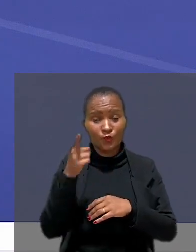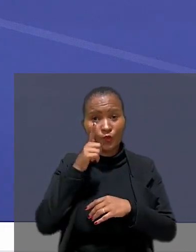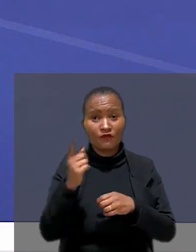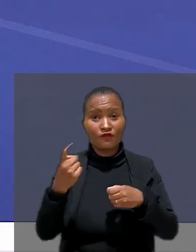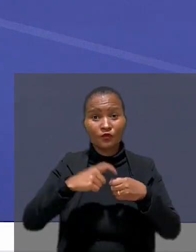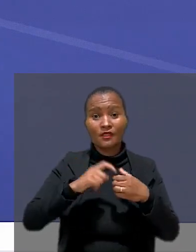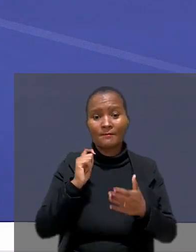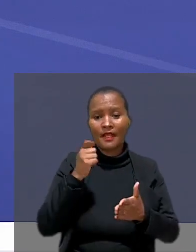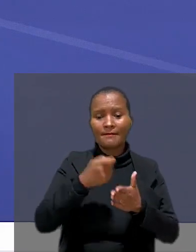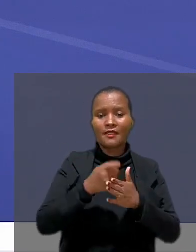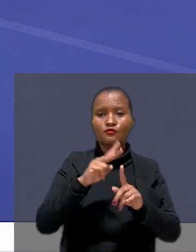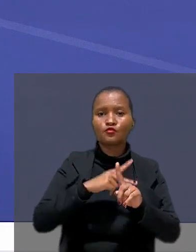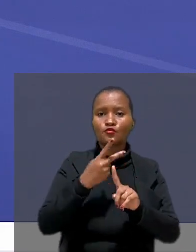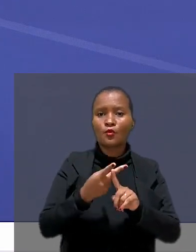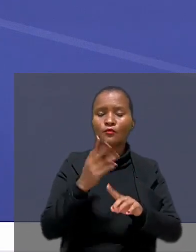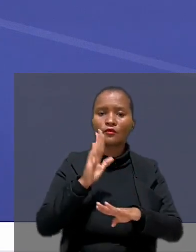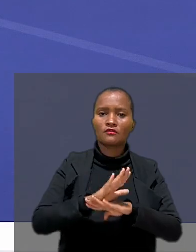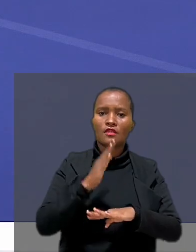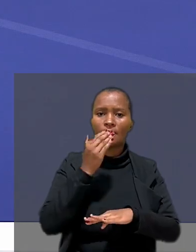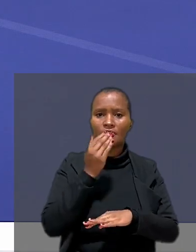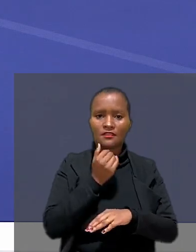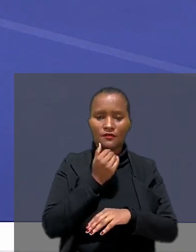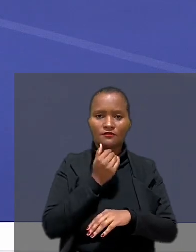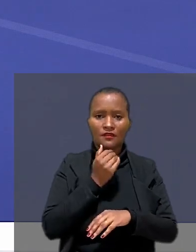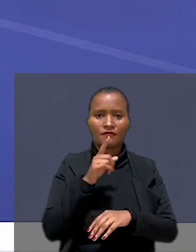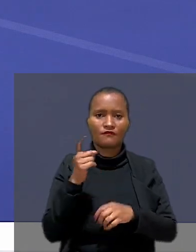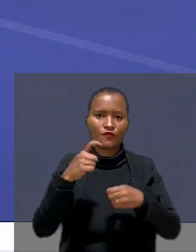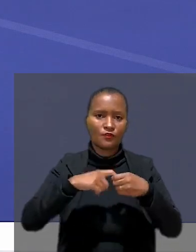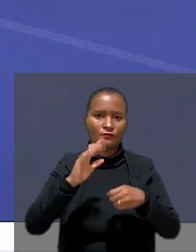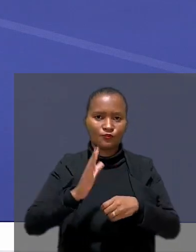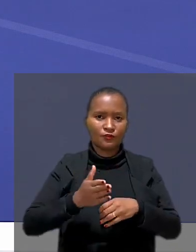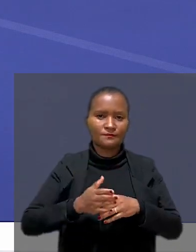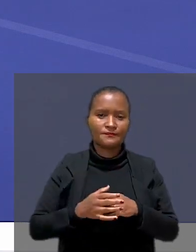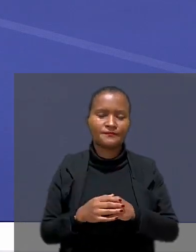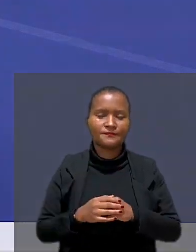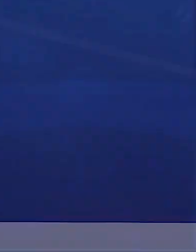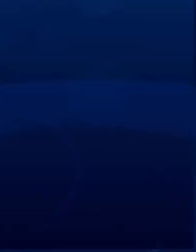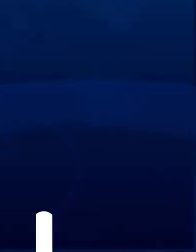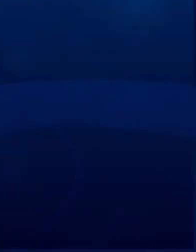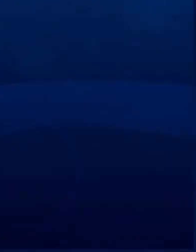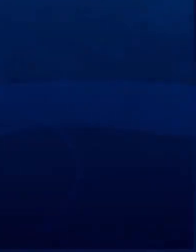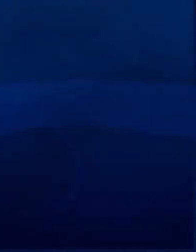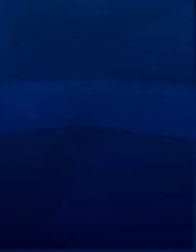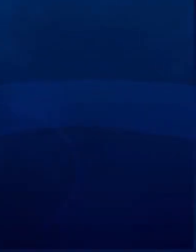consegue retomar pagamento em dobro do auxílio alimentação. A gente volta em instantes.